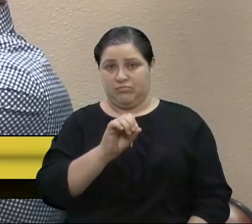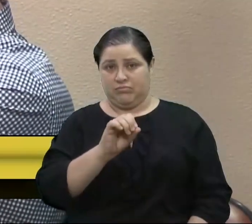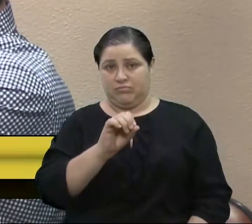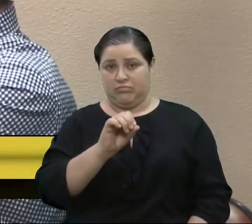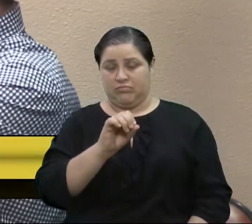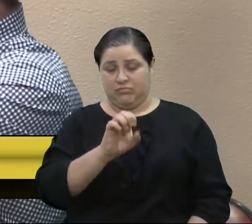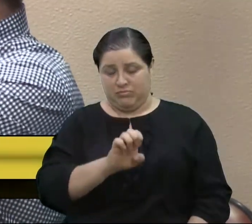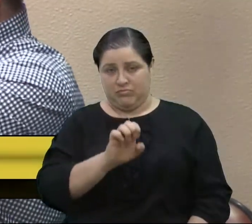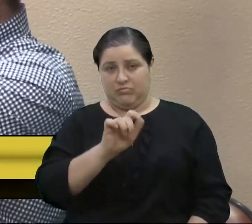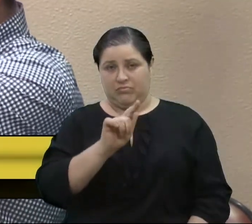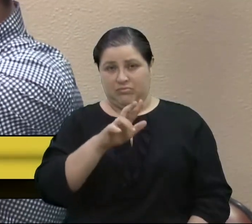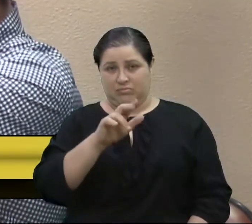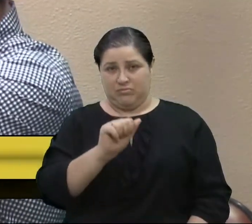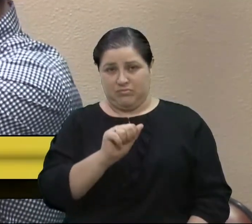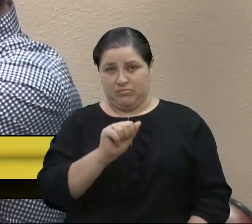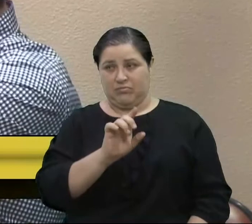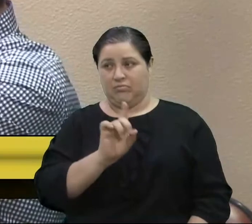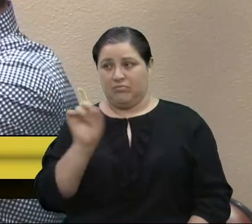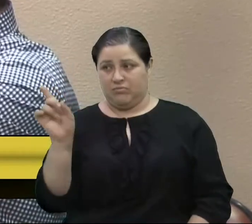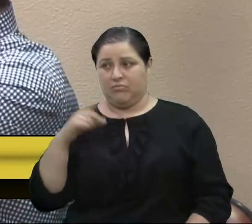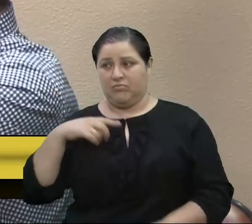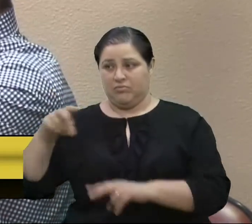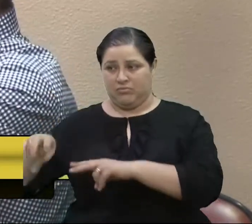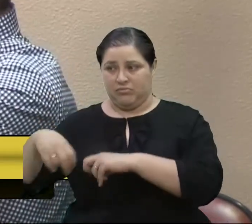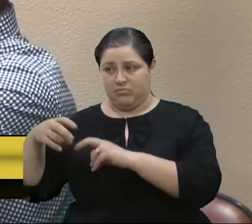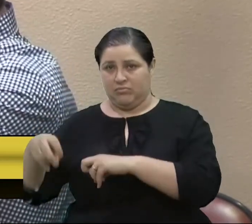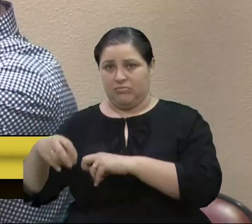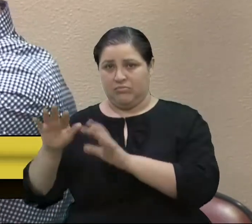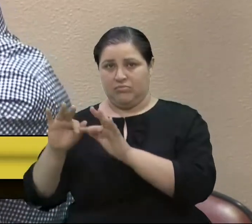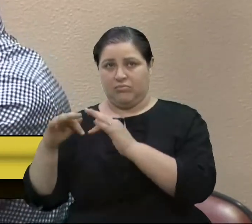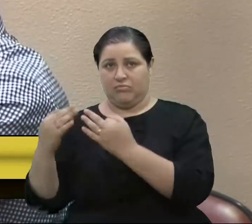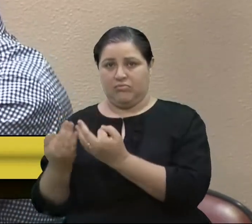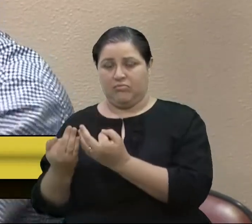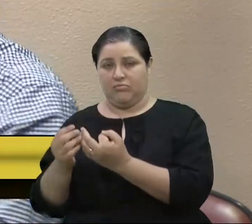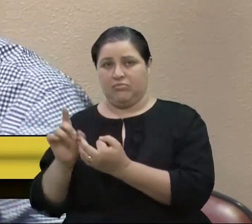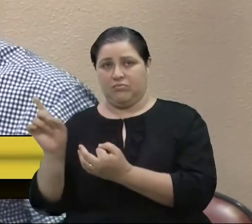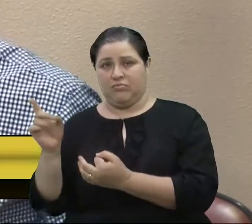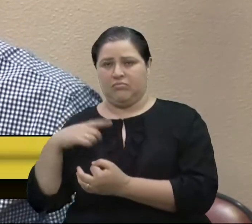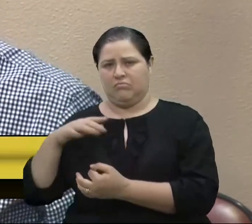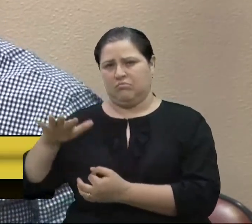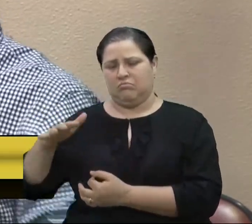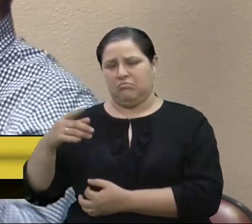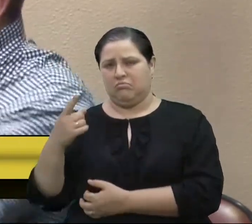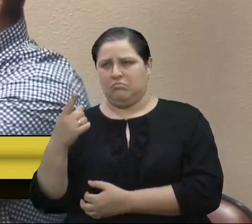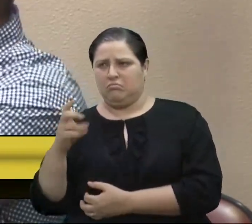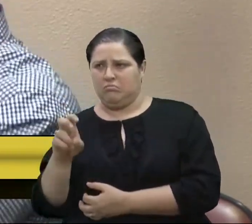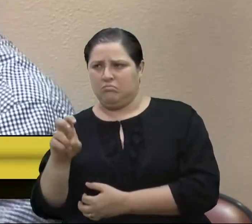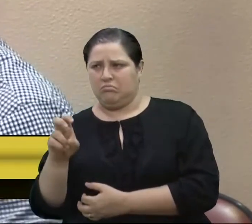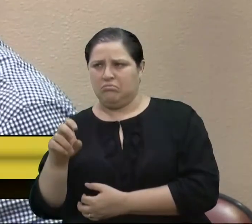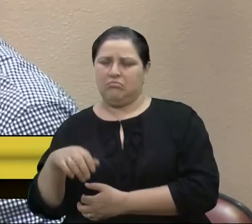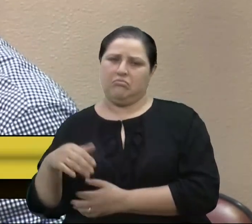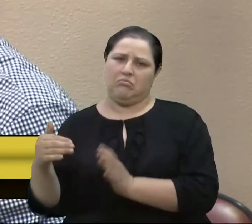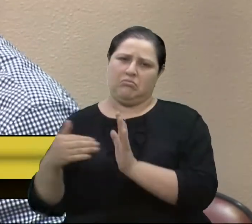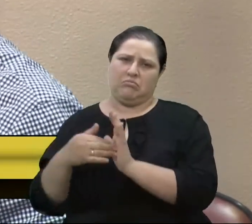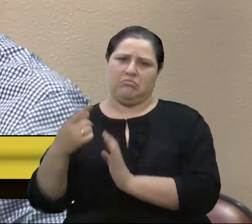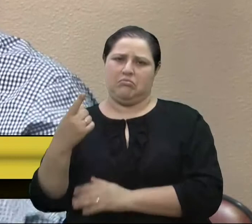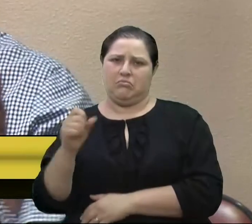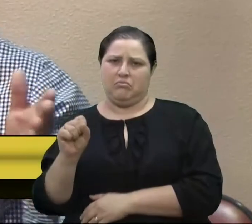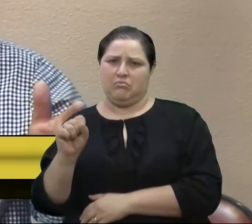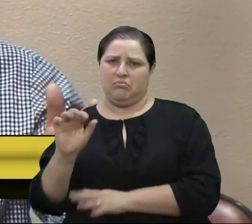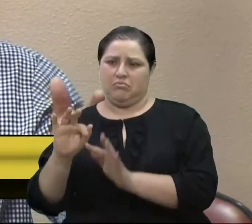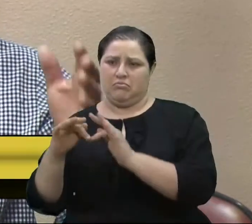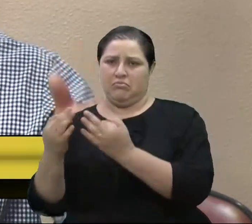fracionamento como no Antegalópolis, que tem lá da agricultura familiar em torno de 15, 18 famílias. Não tem como plantar mais nada,